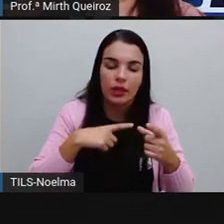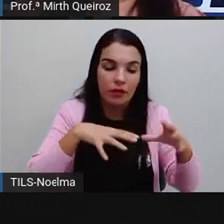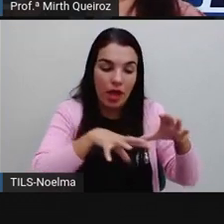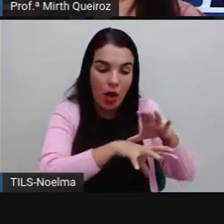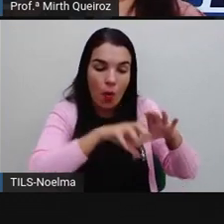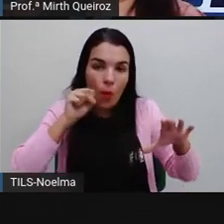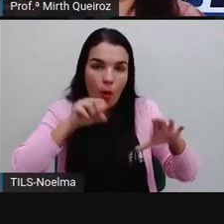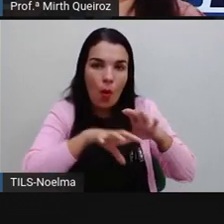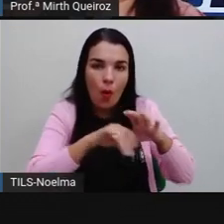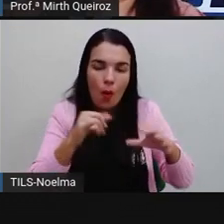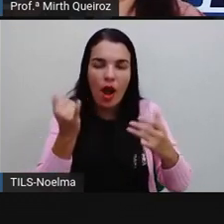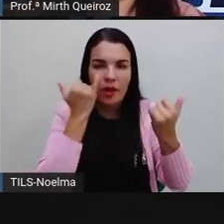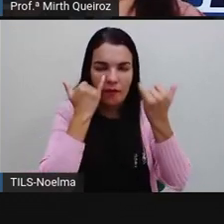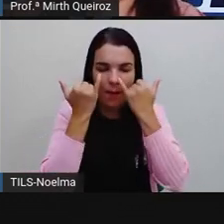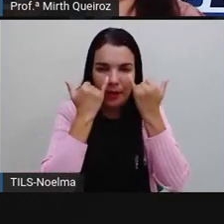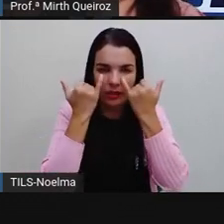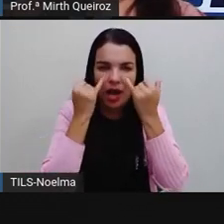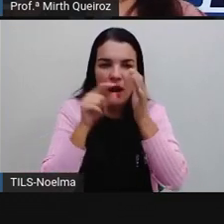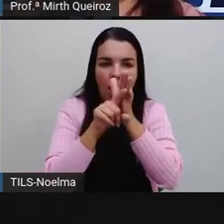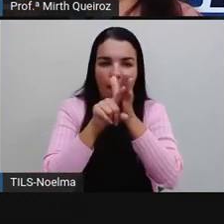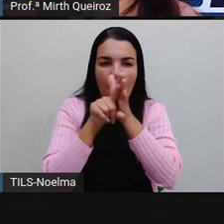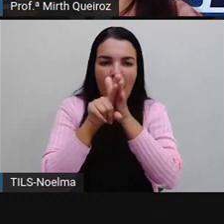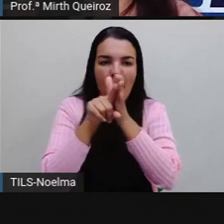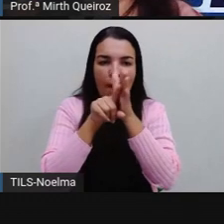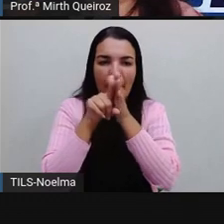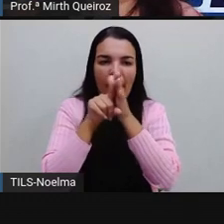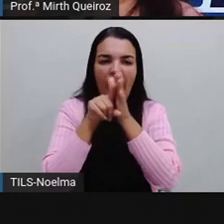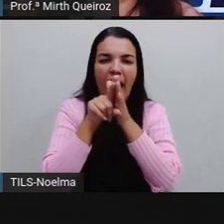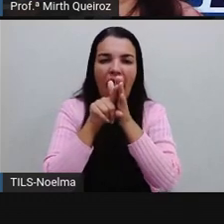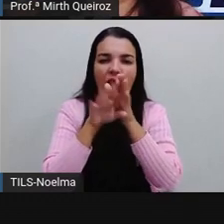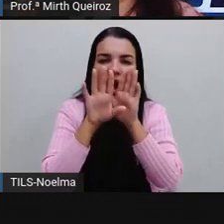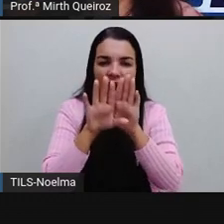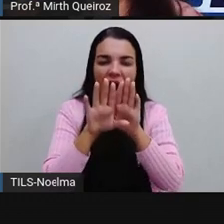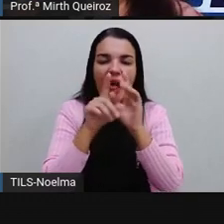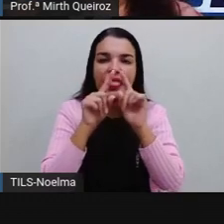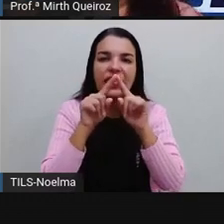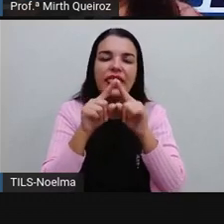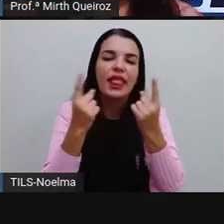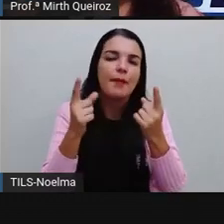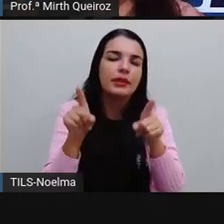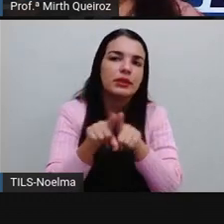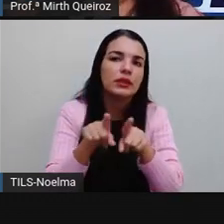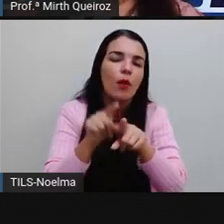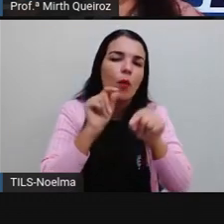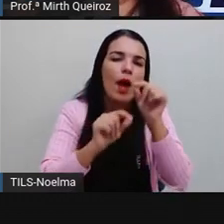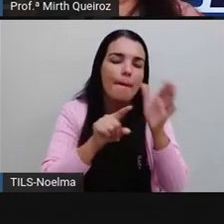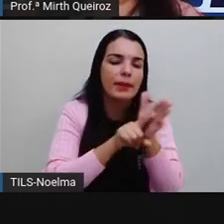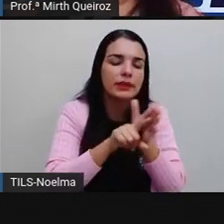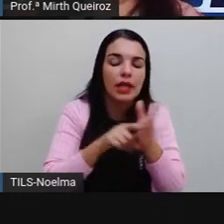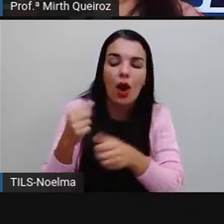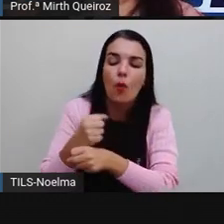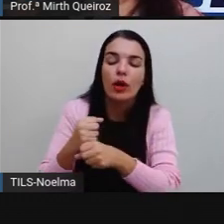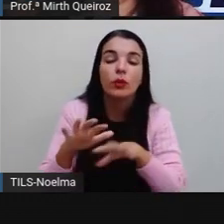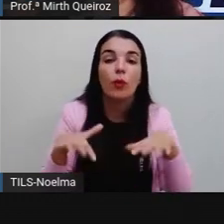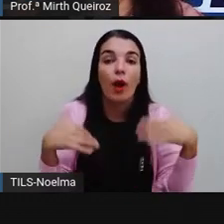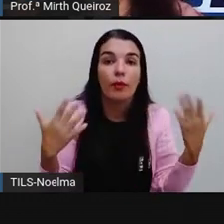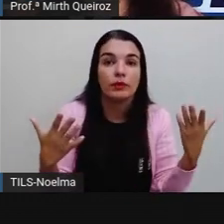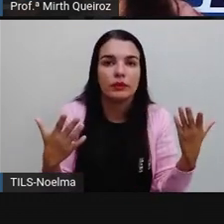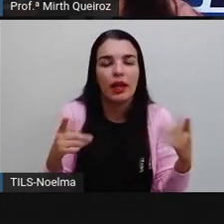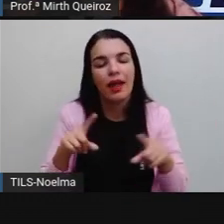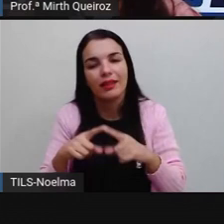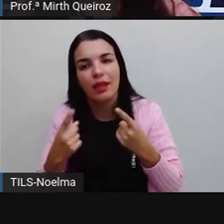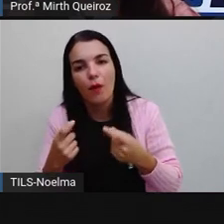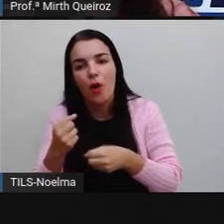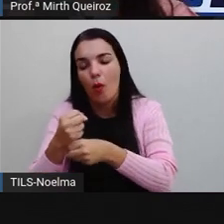da pesquisa. Essa pesquisa, ela foi realizada em que ano? Essa pesquisa, ela foi realizada no ano